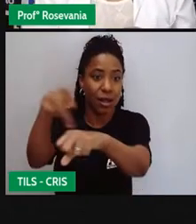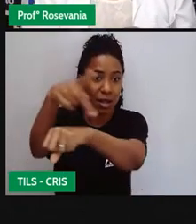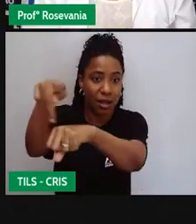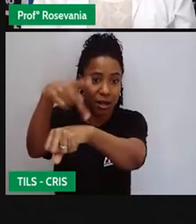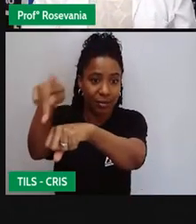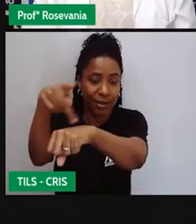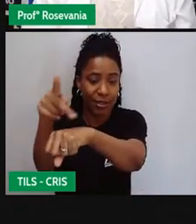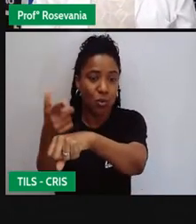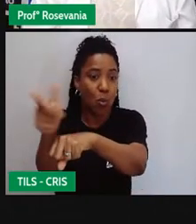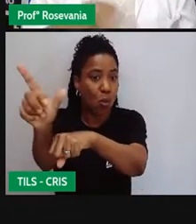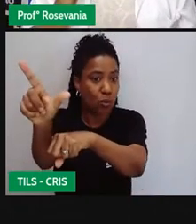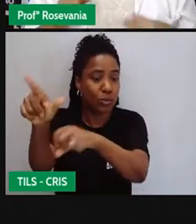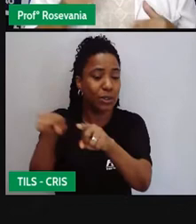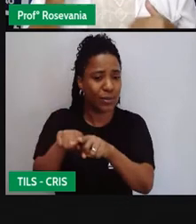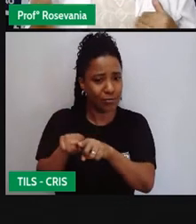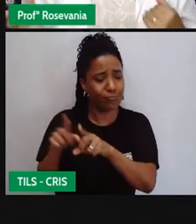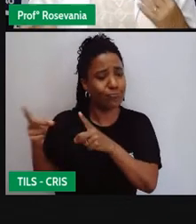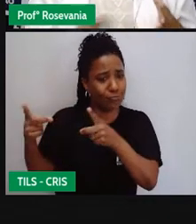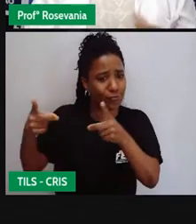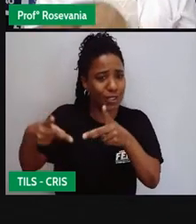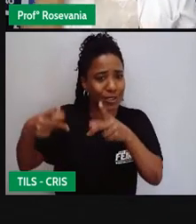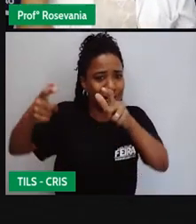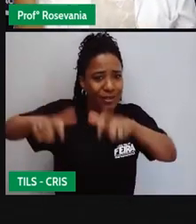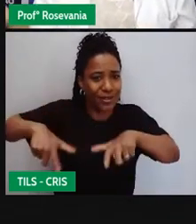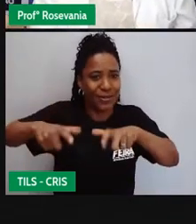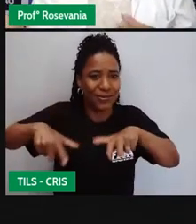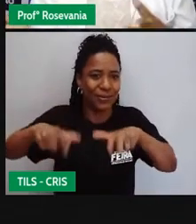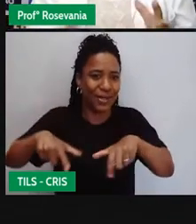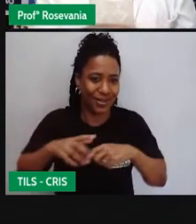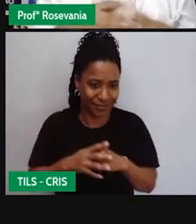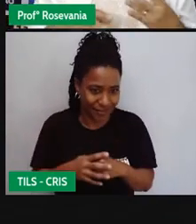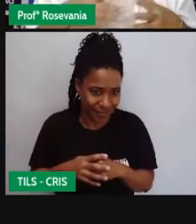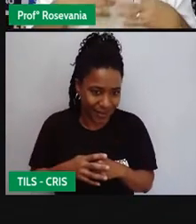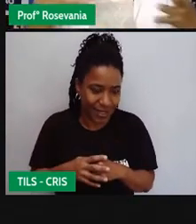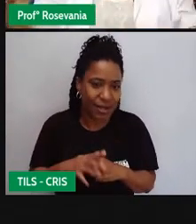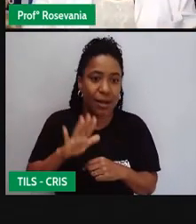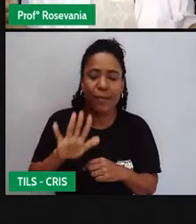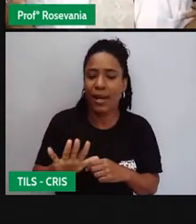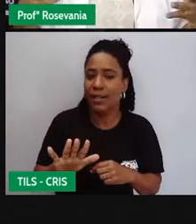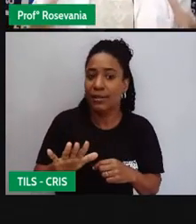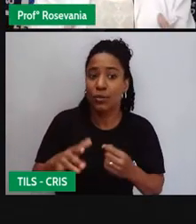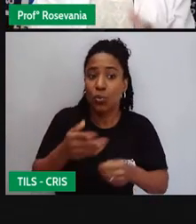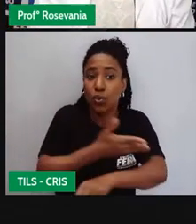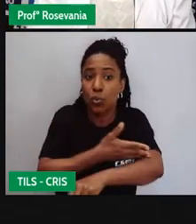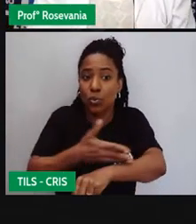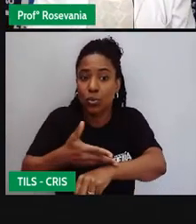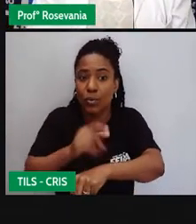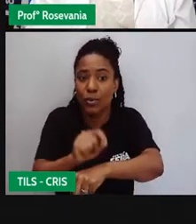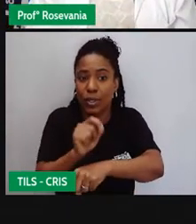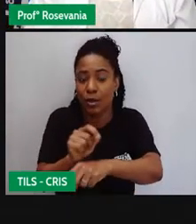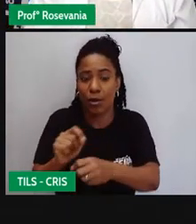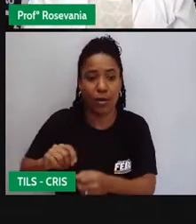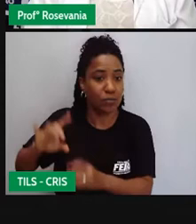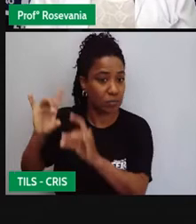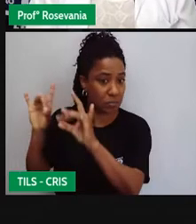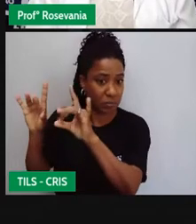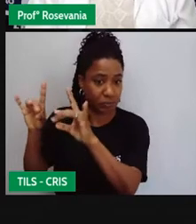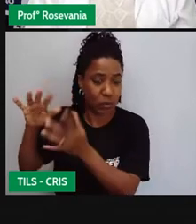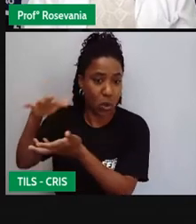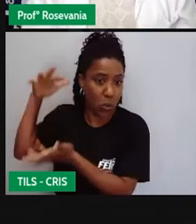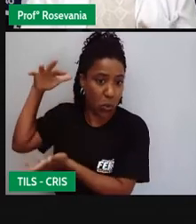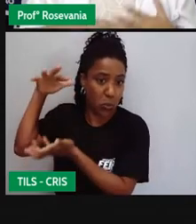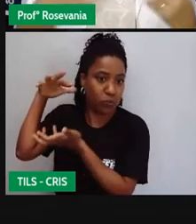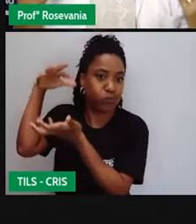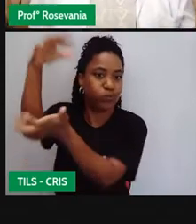podem acontecer. É mais comum no nosso país a gente vender para o mercado externo e a sobra para o mercado interno, infelizmente.